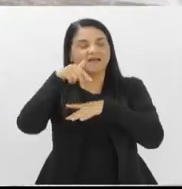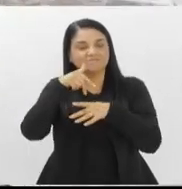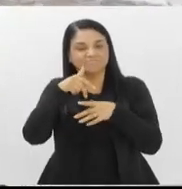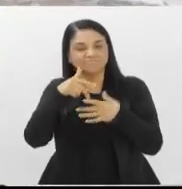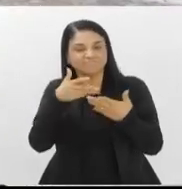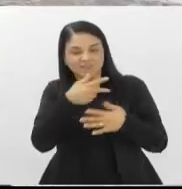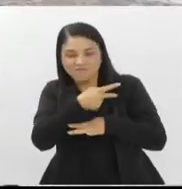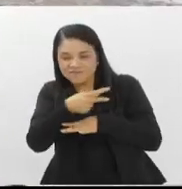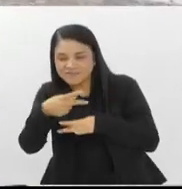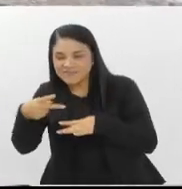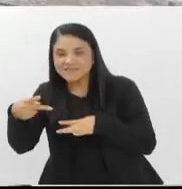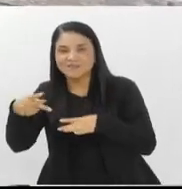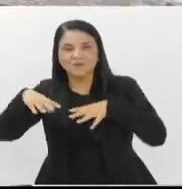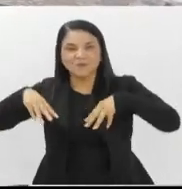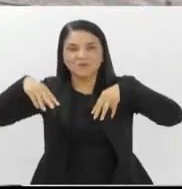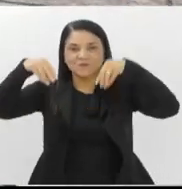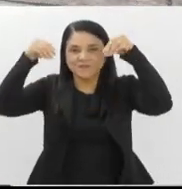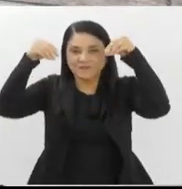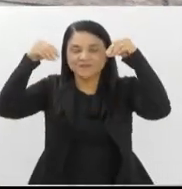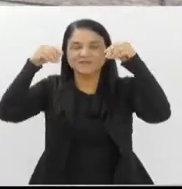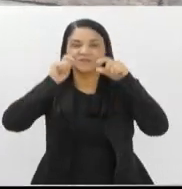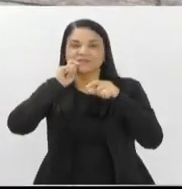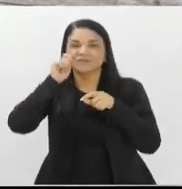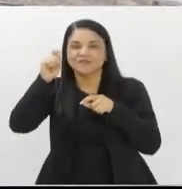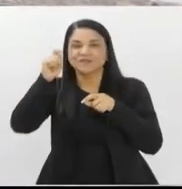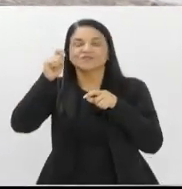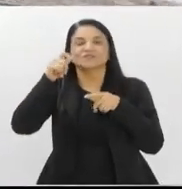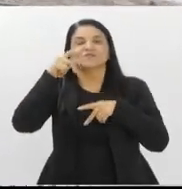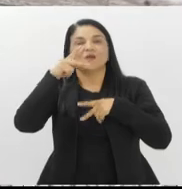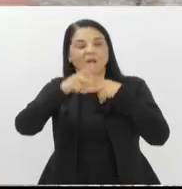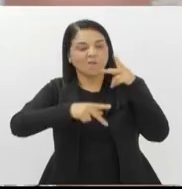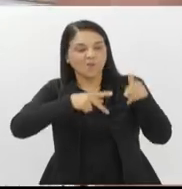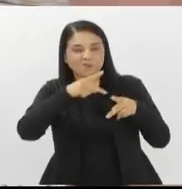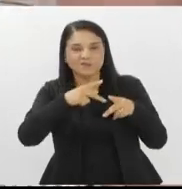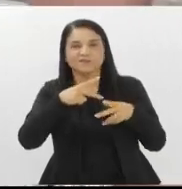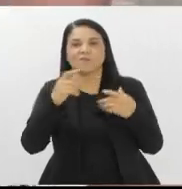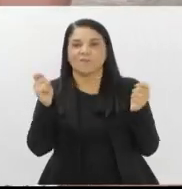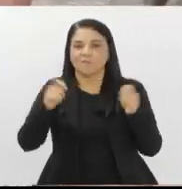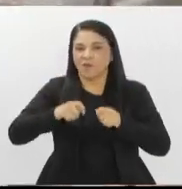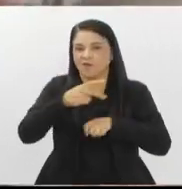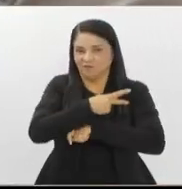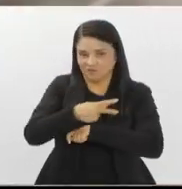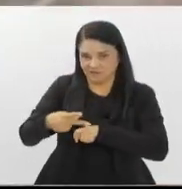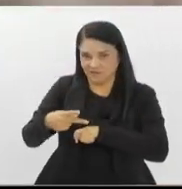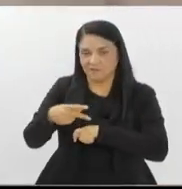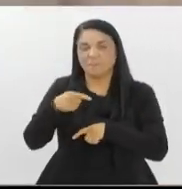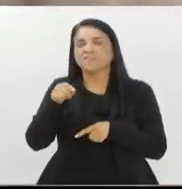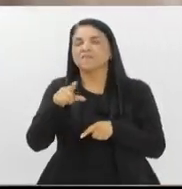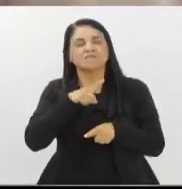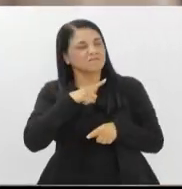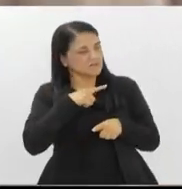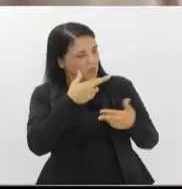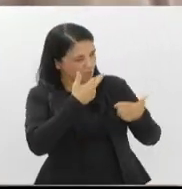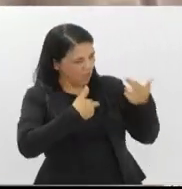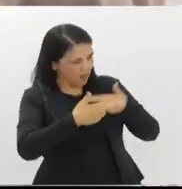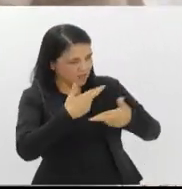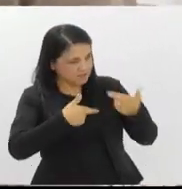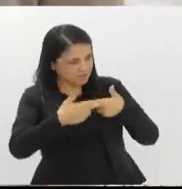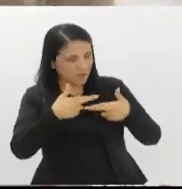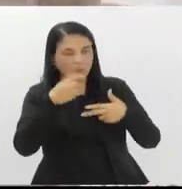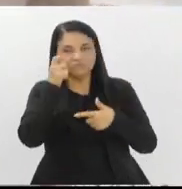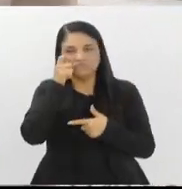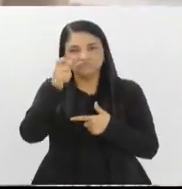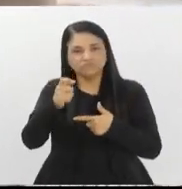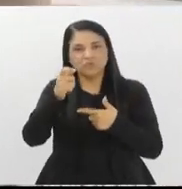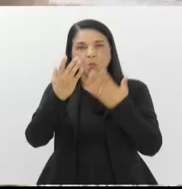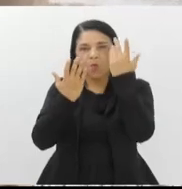que a todo momento é visitado pela população fluminense nacional. E tem uma relação também interessante sobre o Palácio Tiradentes com o